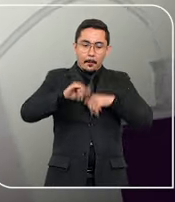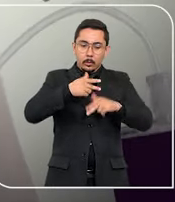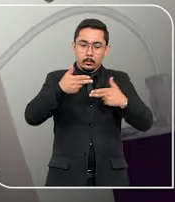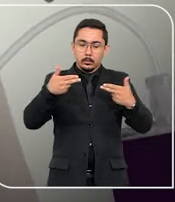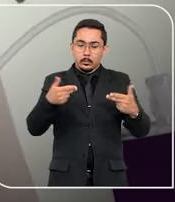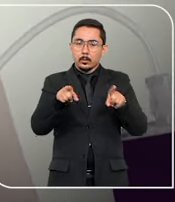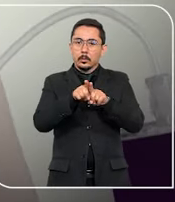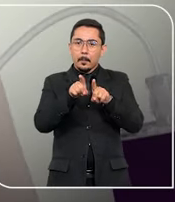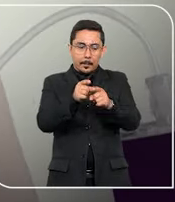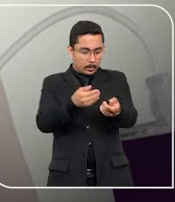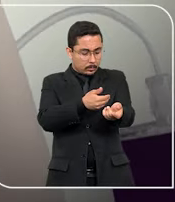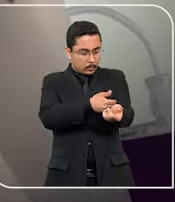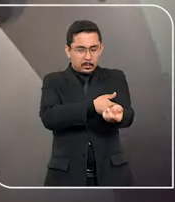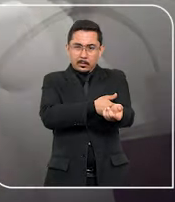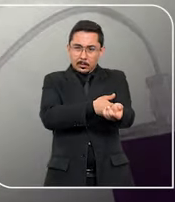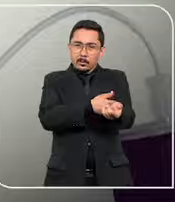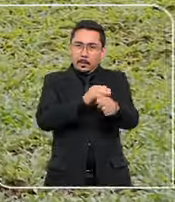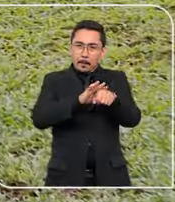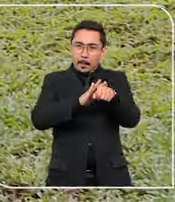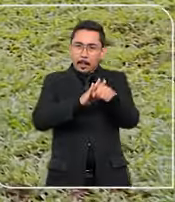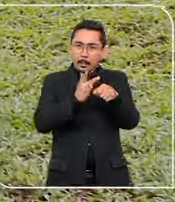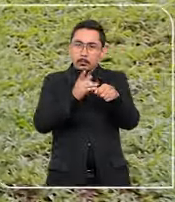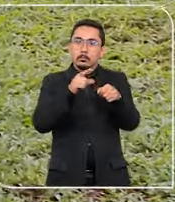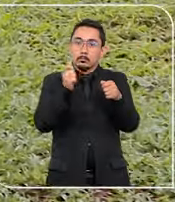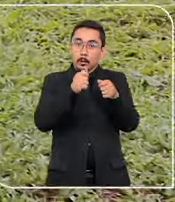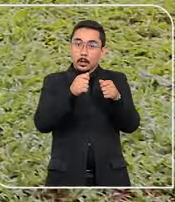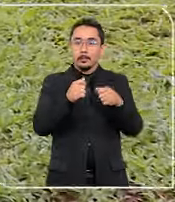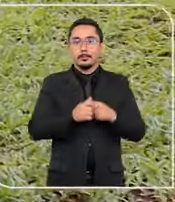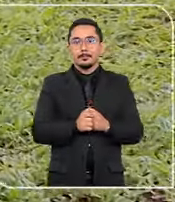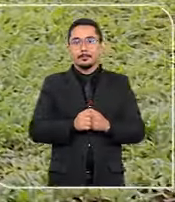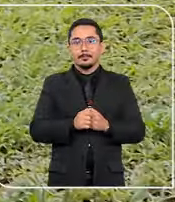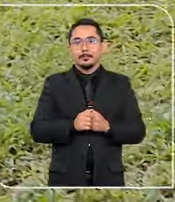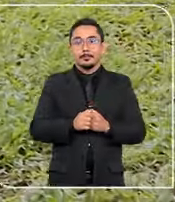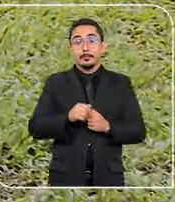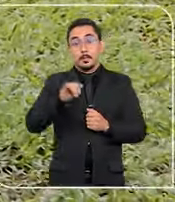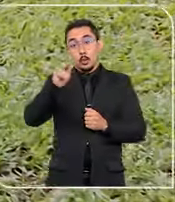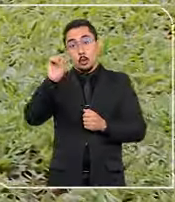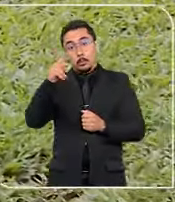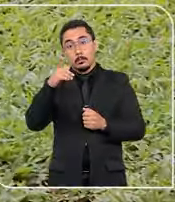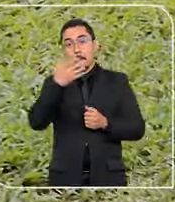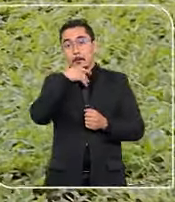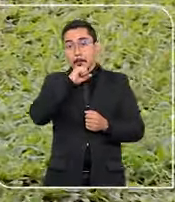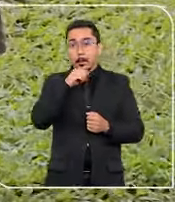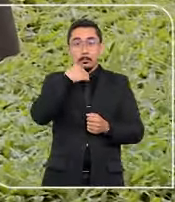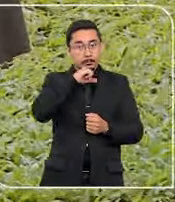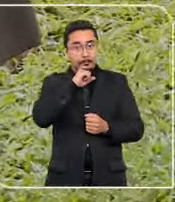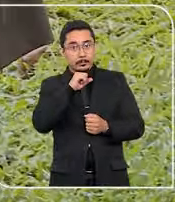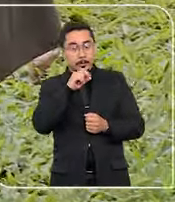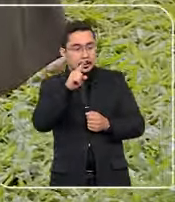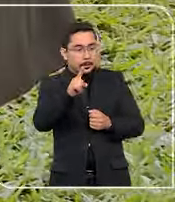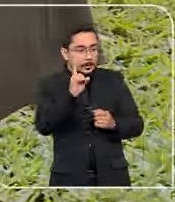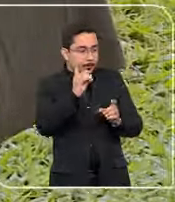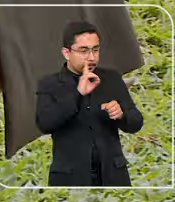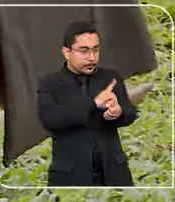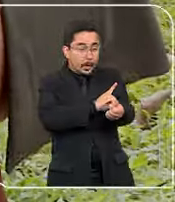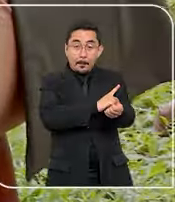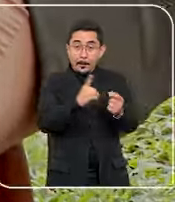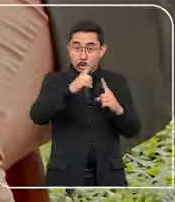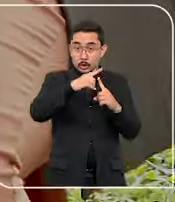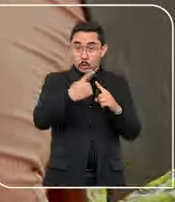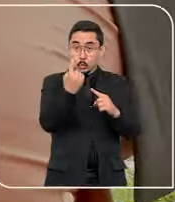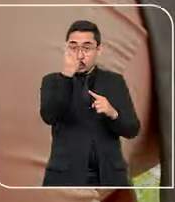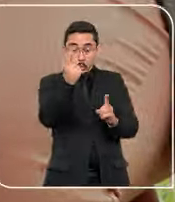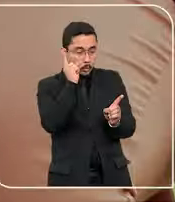hormônio e uma cânula inserida sobre a pele. Yolana e Igor são os pais do Theo. Quando o diagnóstico de diabetes tipo 1 foi confirmado,